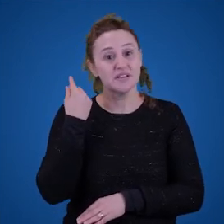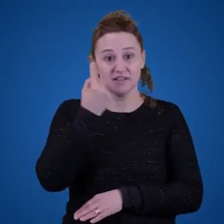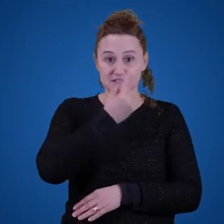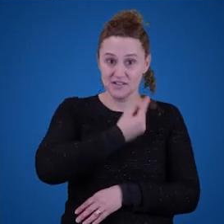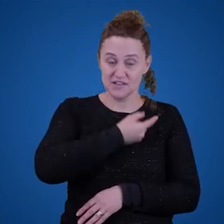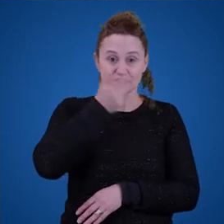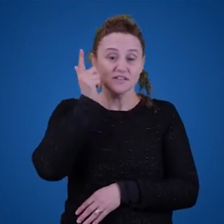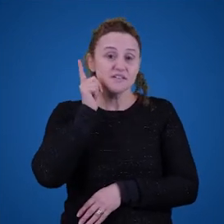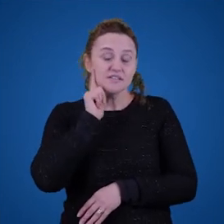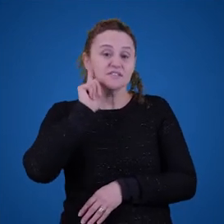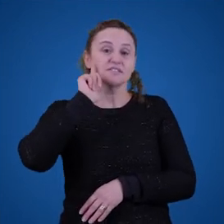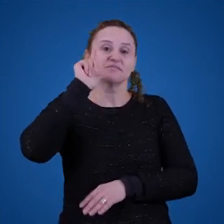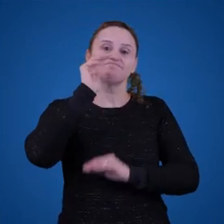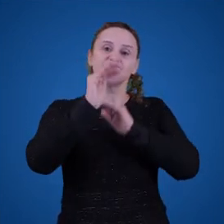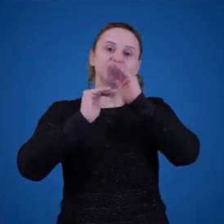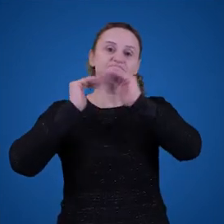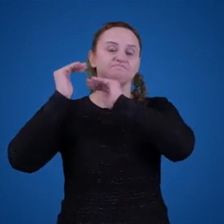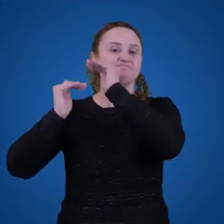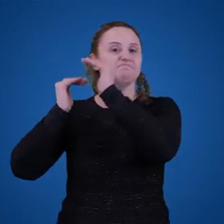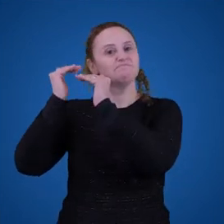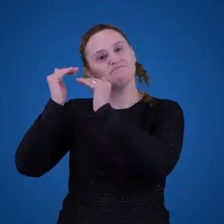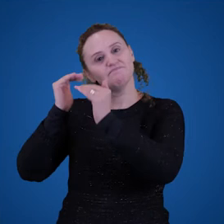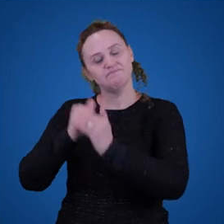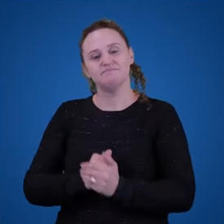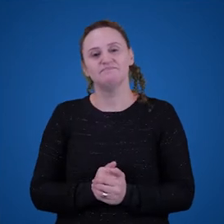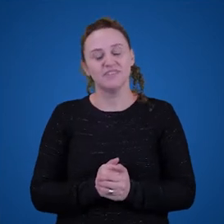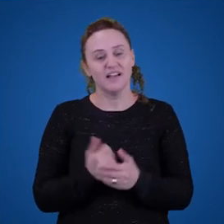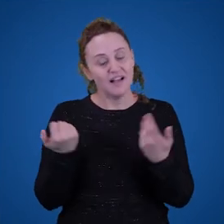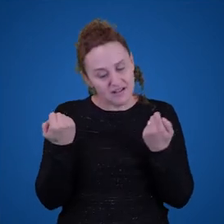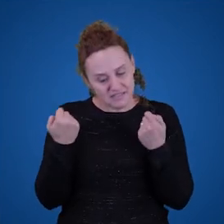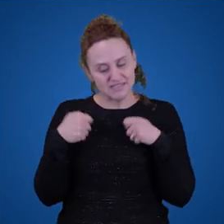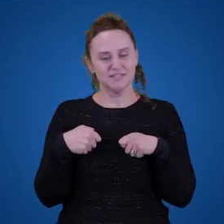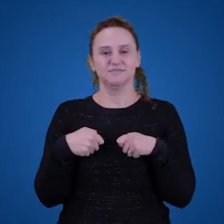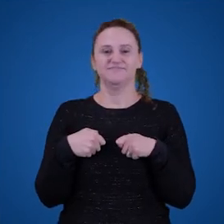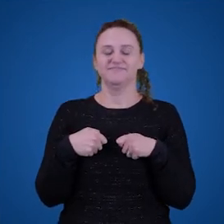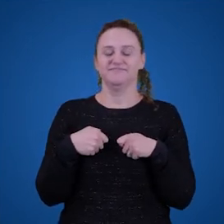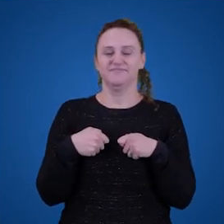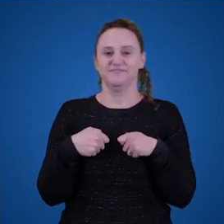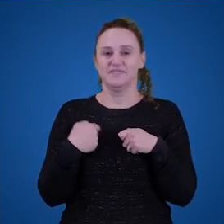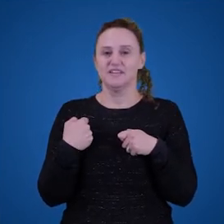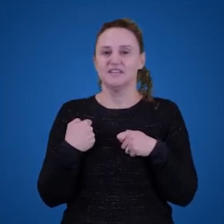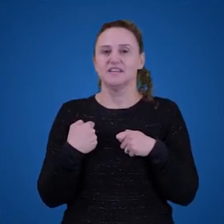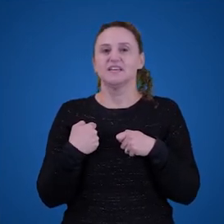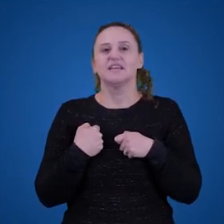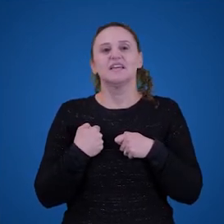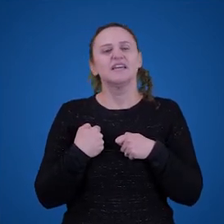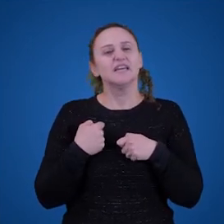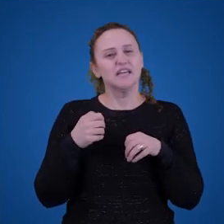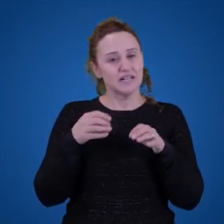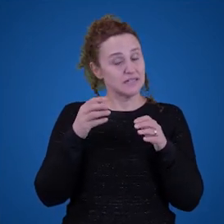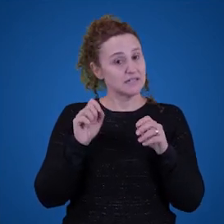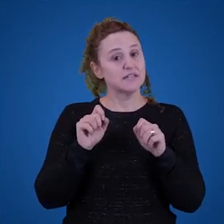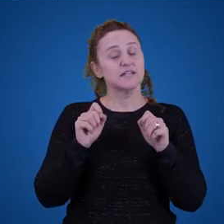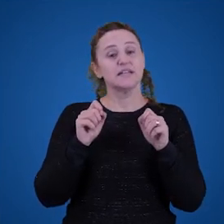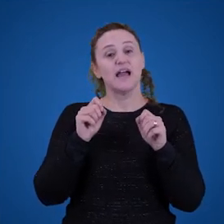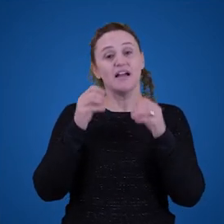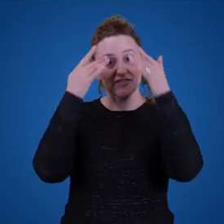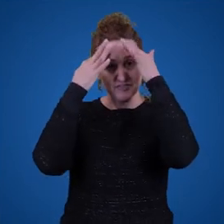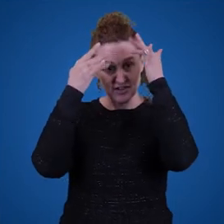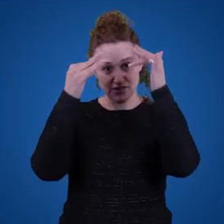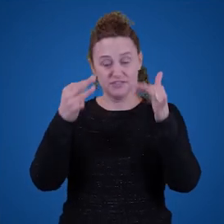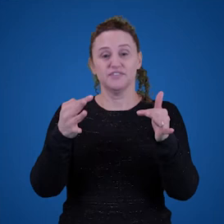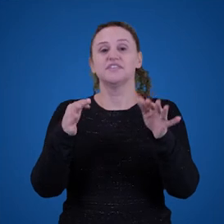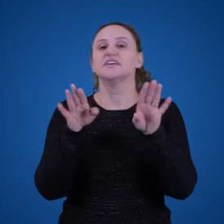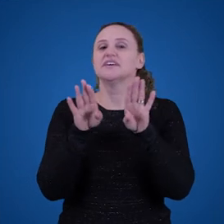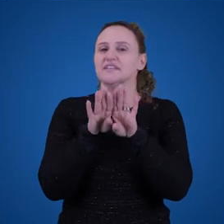capacidade? É claro que esse é um problema que nós, da filosofia, dividimos com a psicologia. psicologia com a